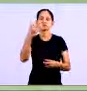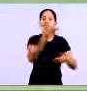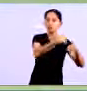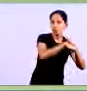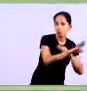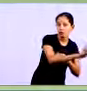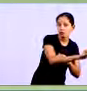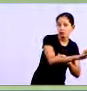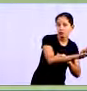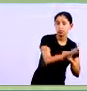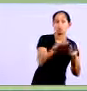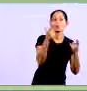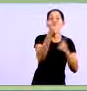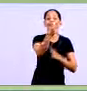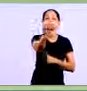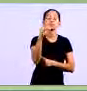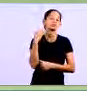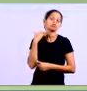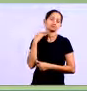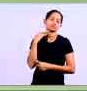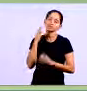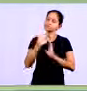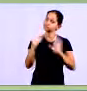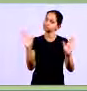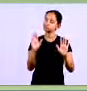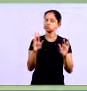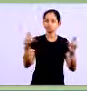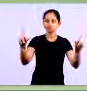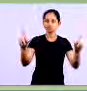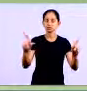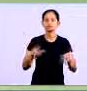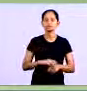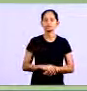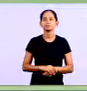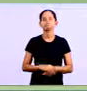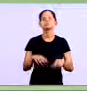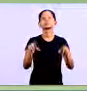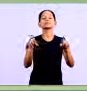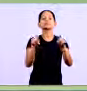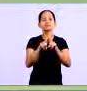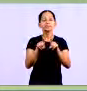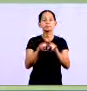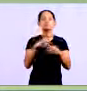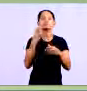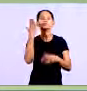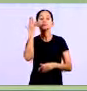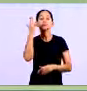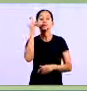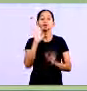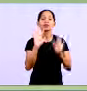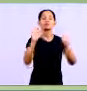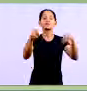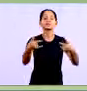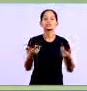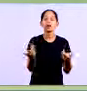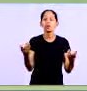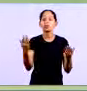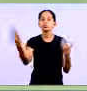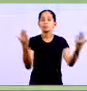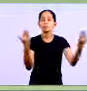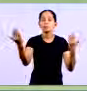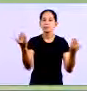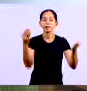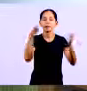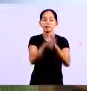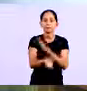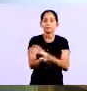para você Na gaveta E o dinheiro que vai para o banco E ajuda a fornecer informações De faturamentos e lucro Olha Automaticamente Se eu estou lançando Tudo que eu estou